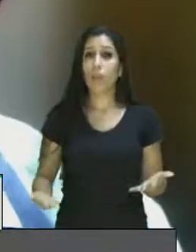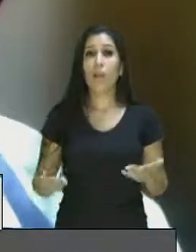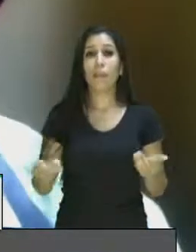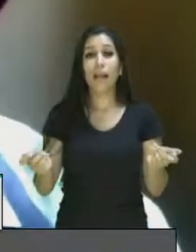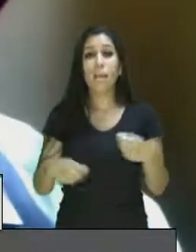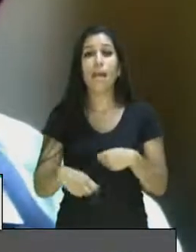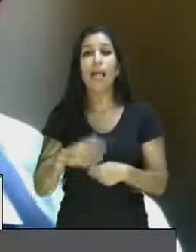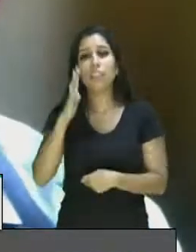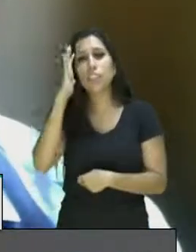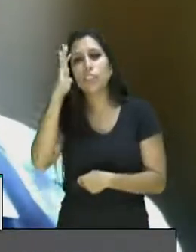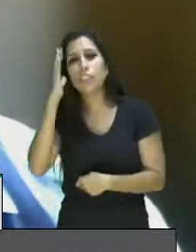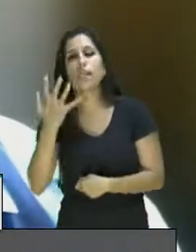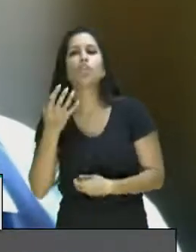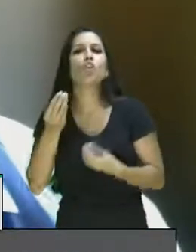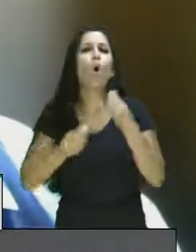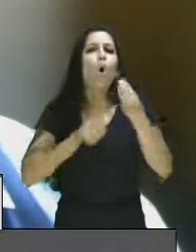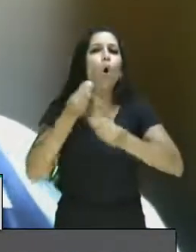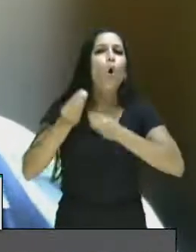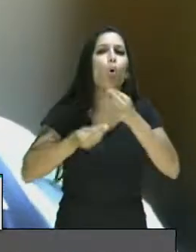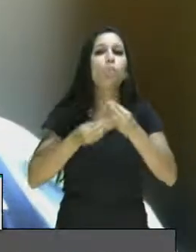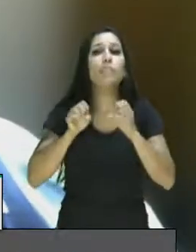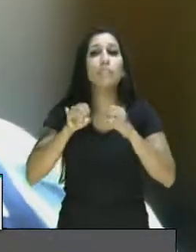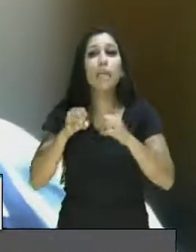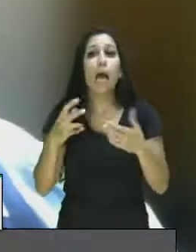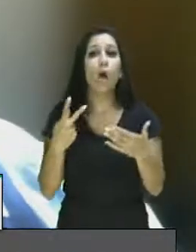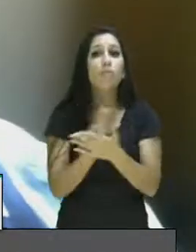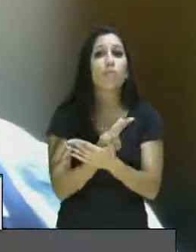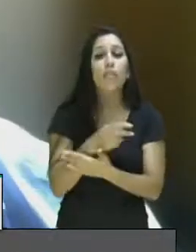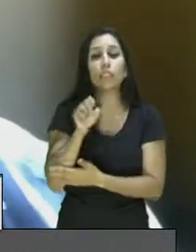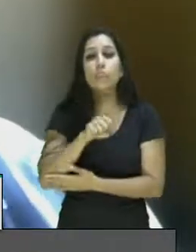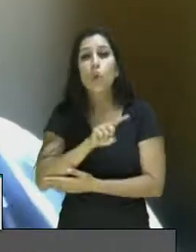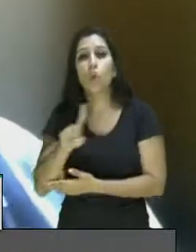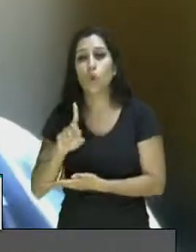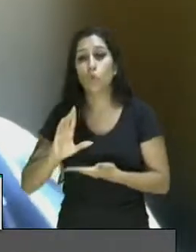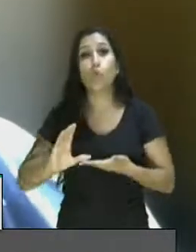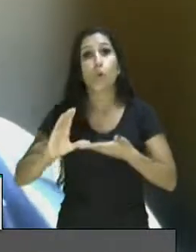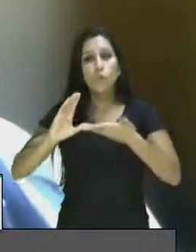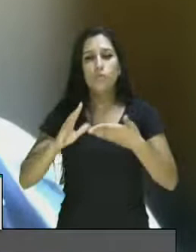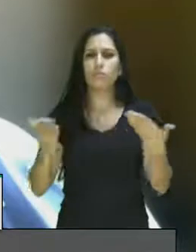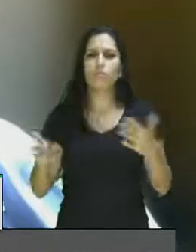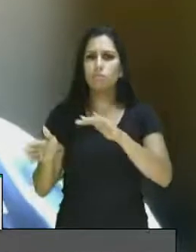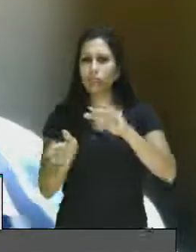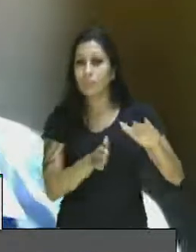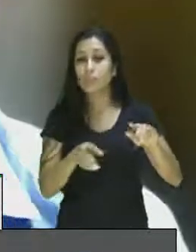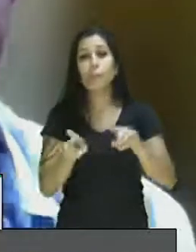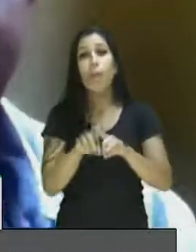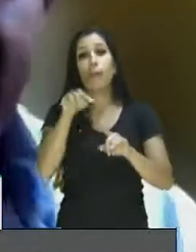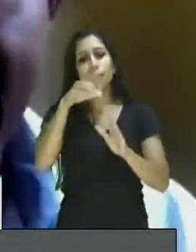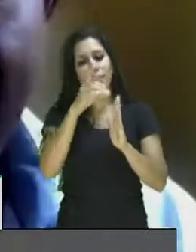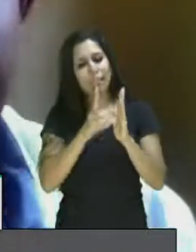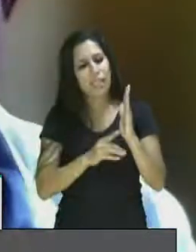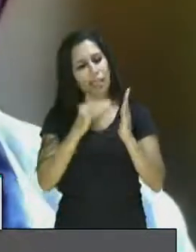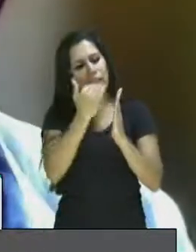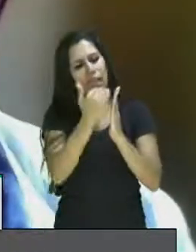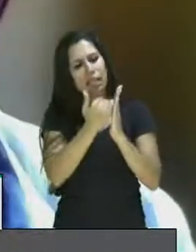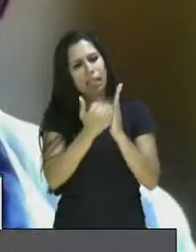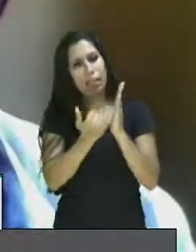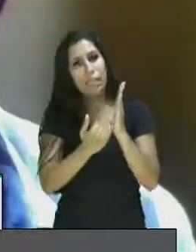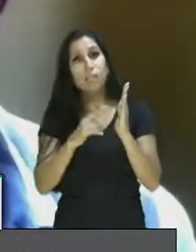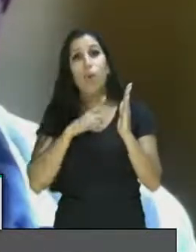respeito do funcionamento do Conselho. E também esse decreto, ele trazia lá